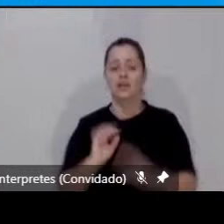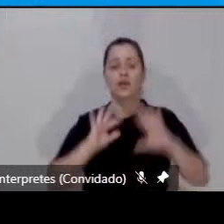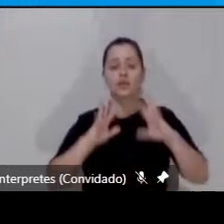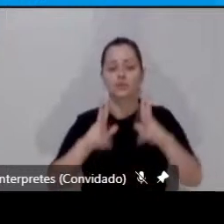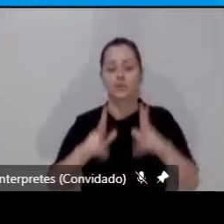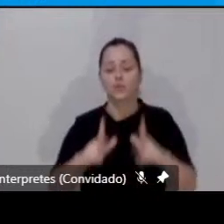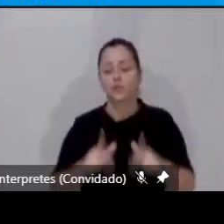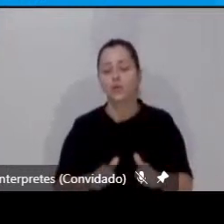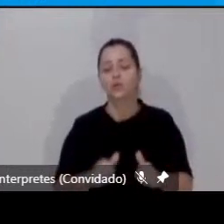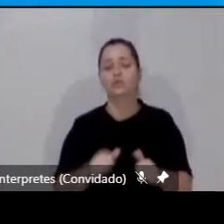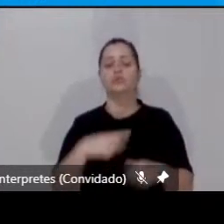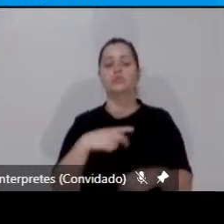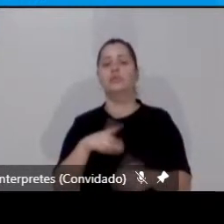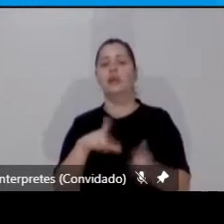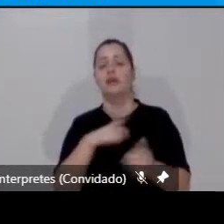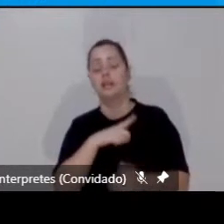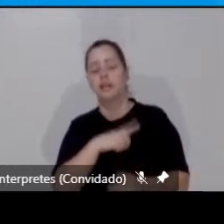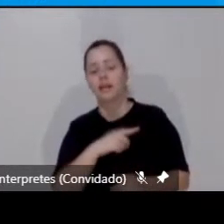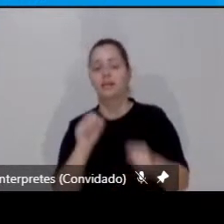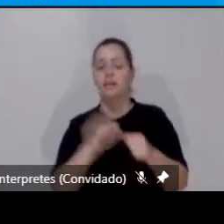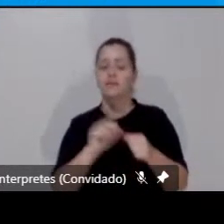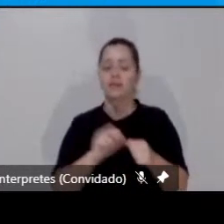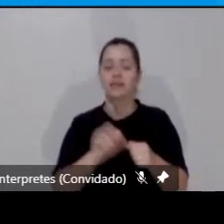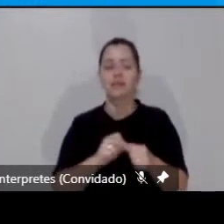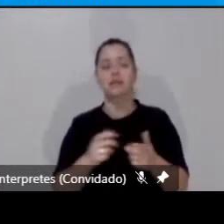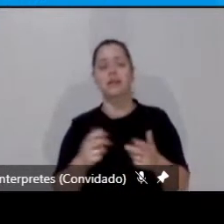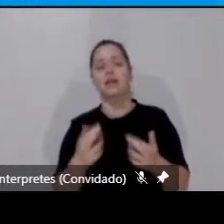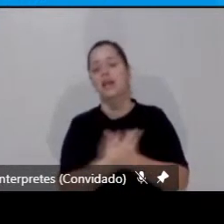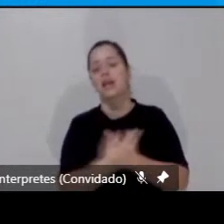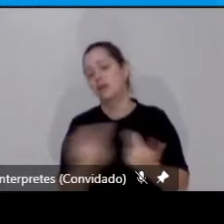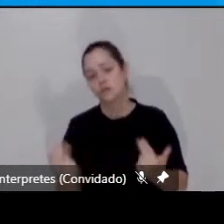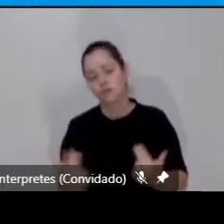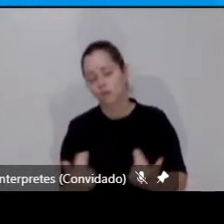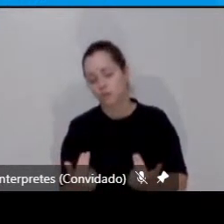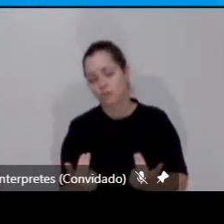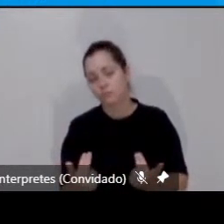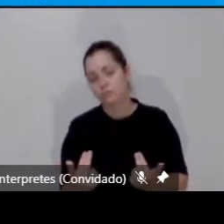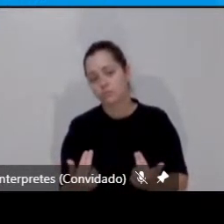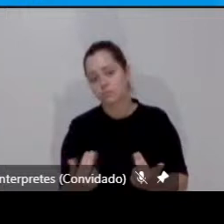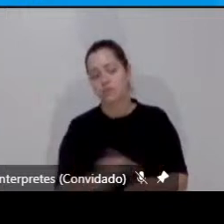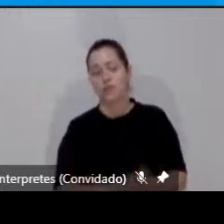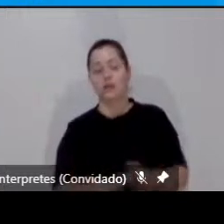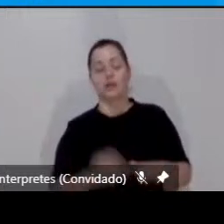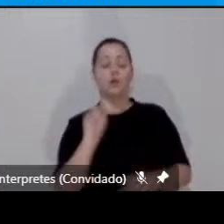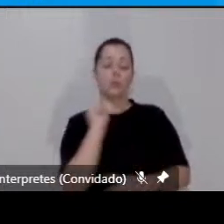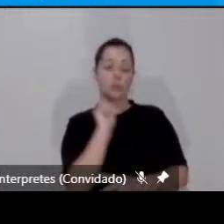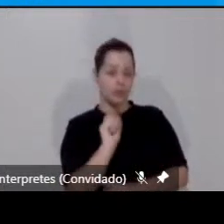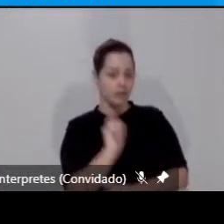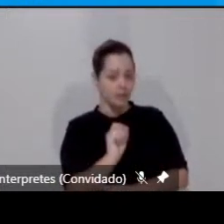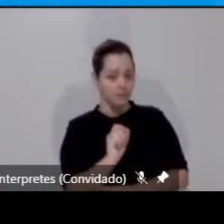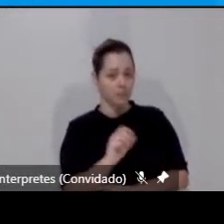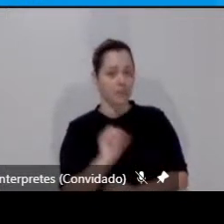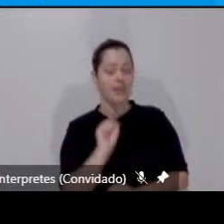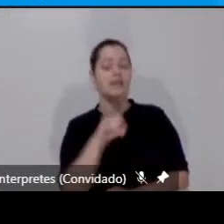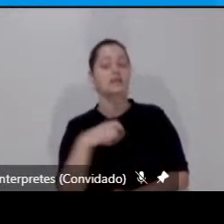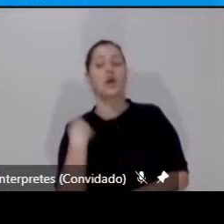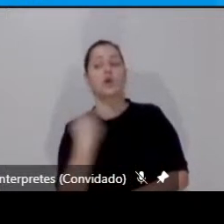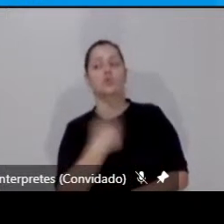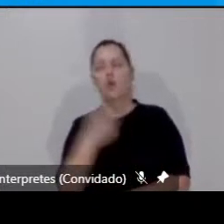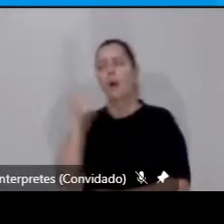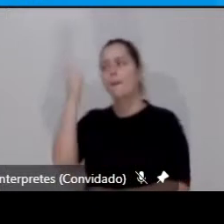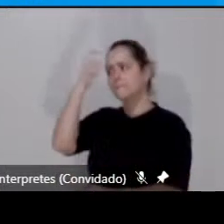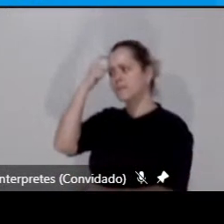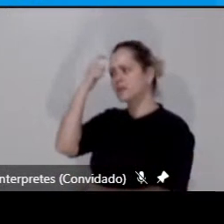mais fluida e previsível possível. O que, se a gente pensar na perspectiva